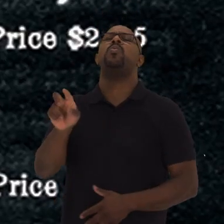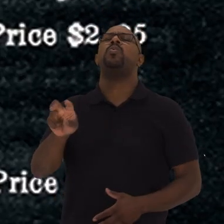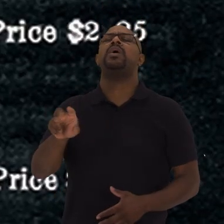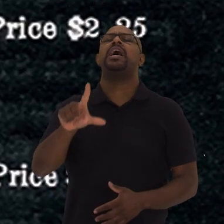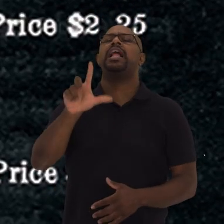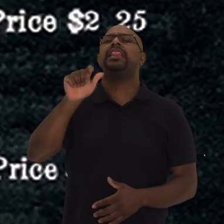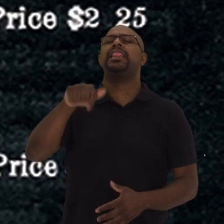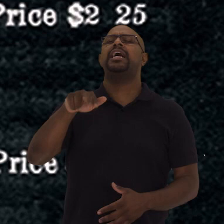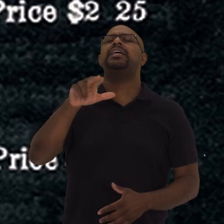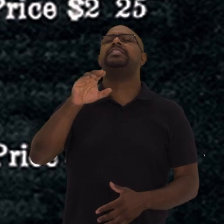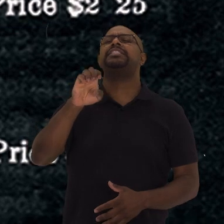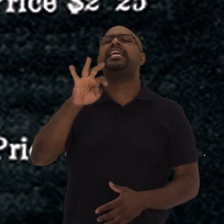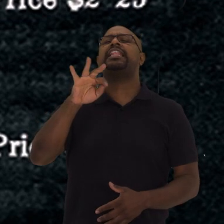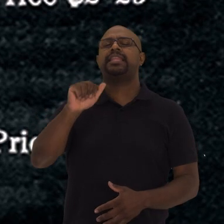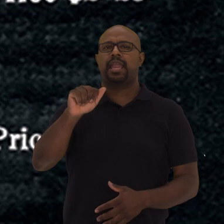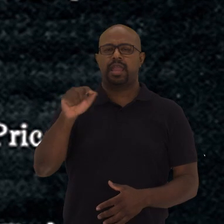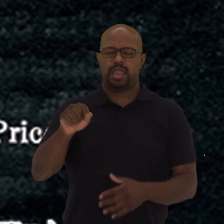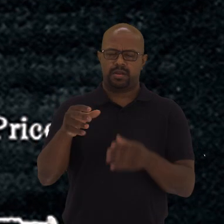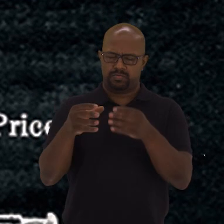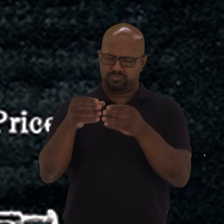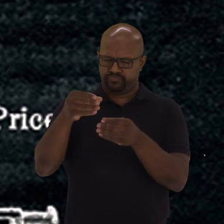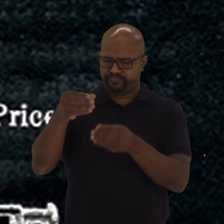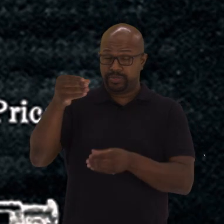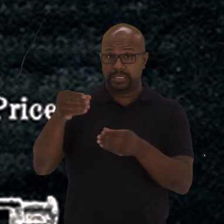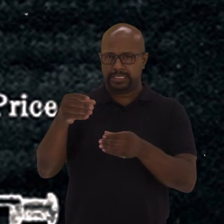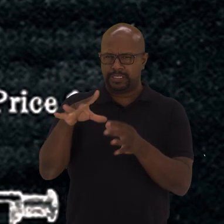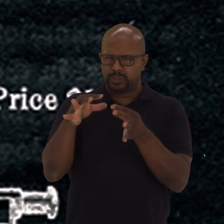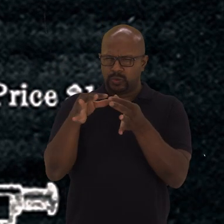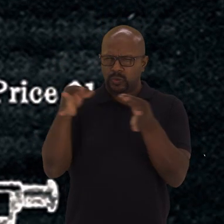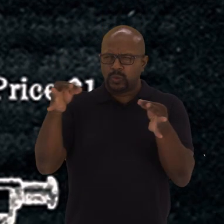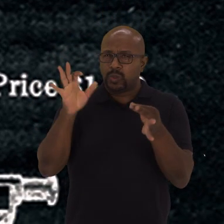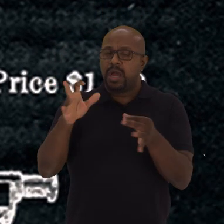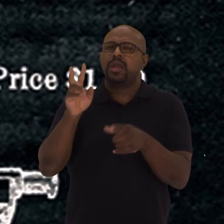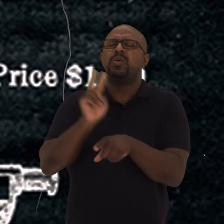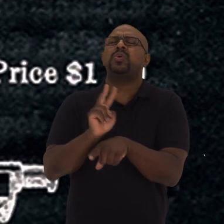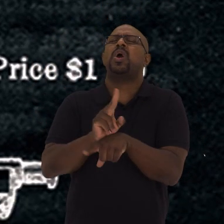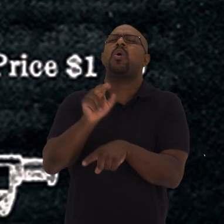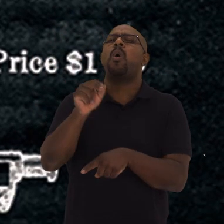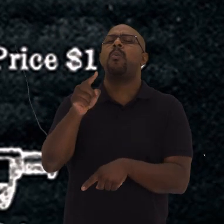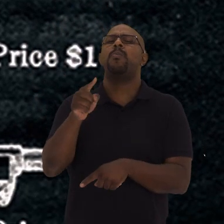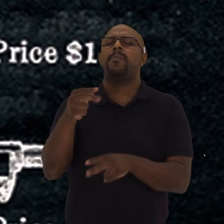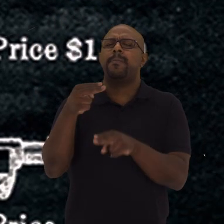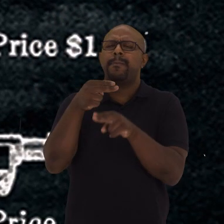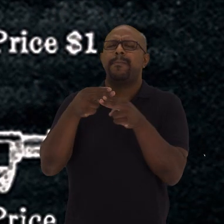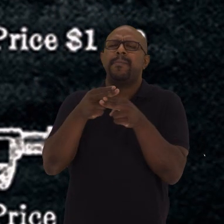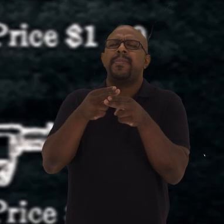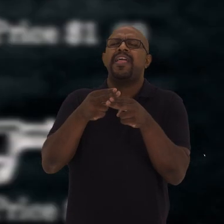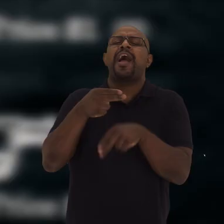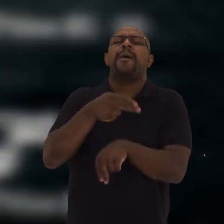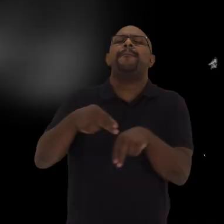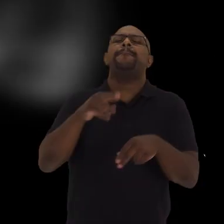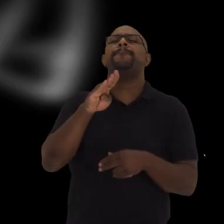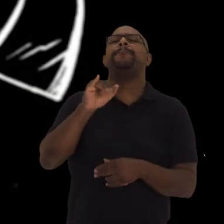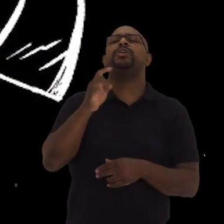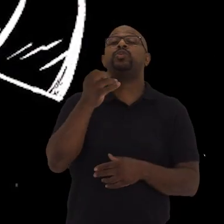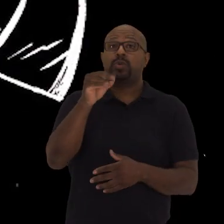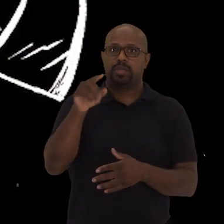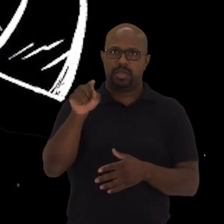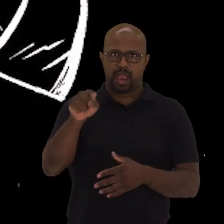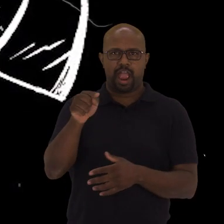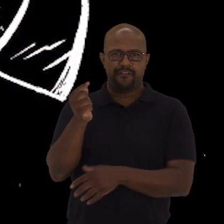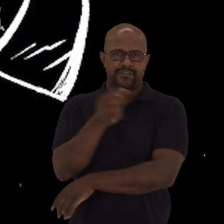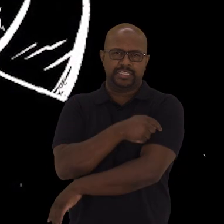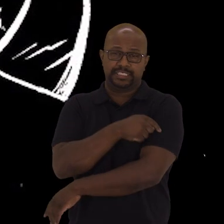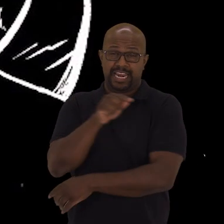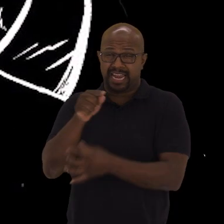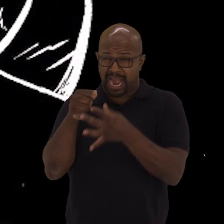lanceta A lanceta era um instrumento bem afiado Semelhante a um bisturi A vacina era colocada na ponta da